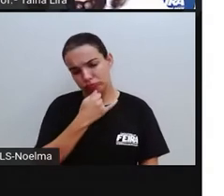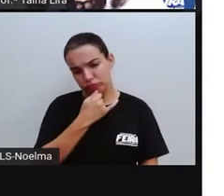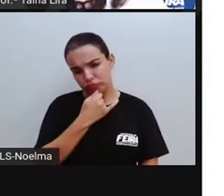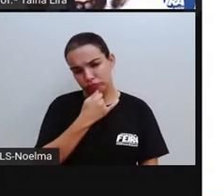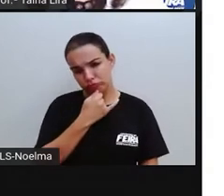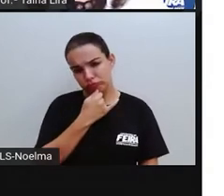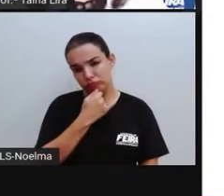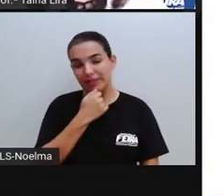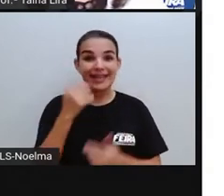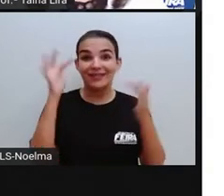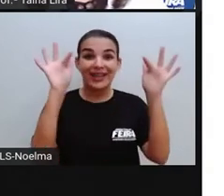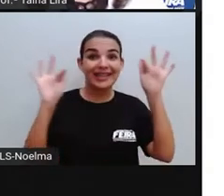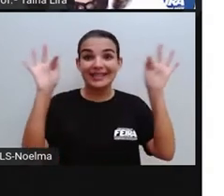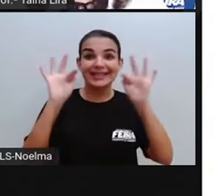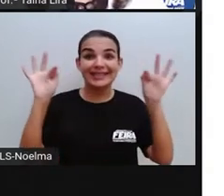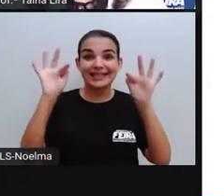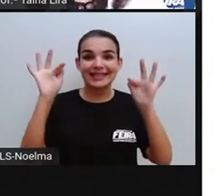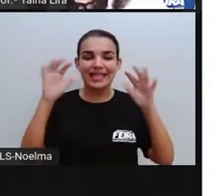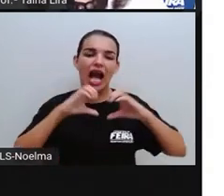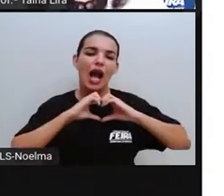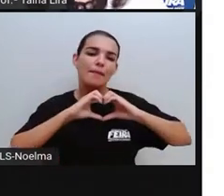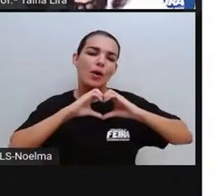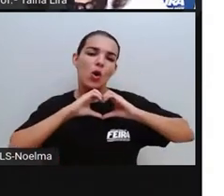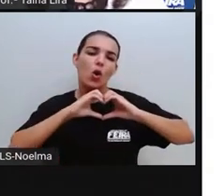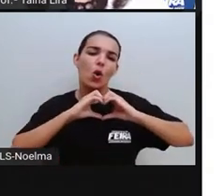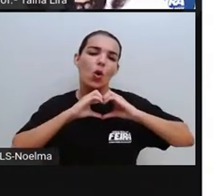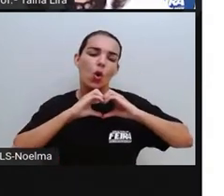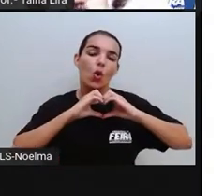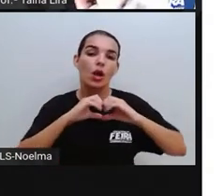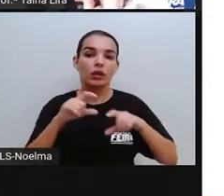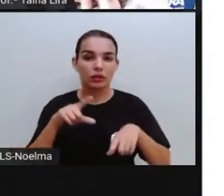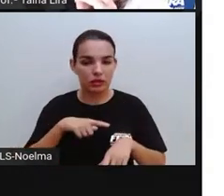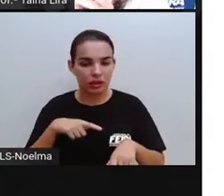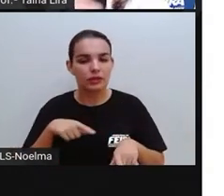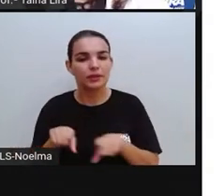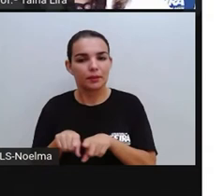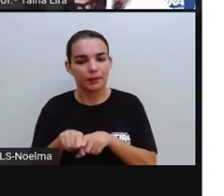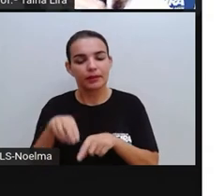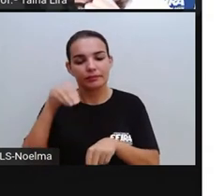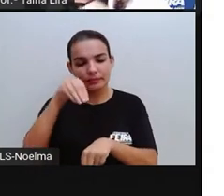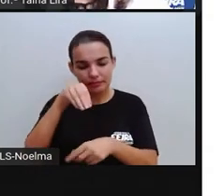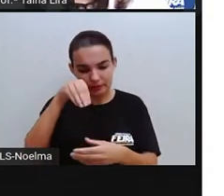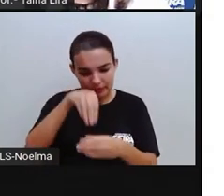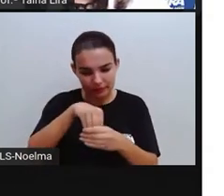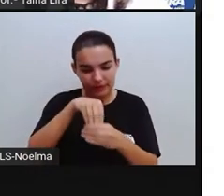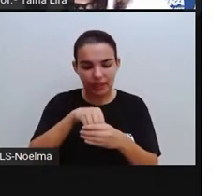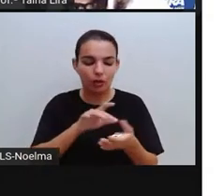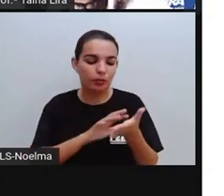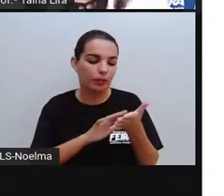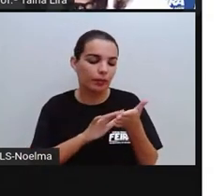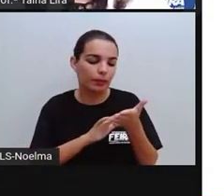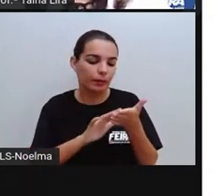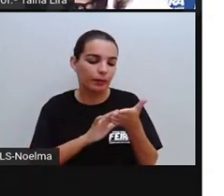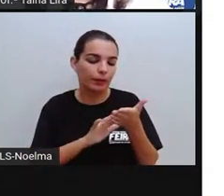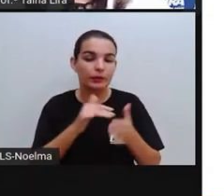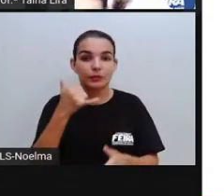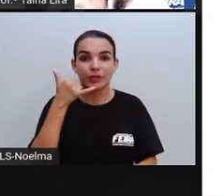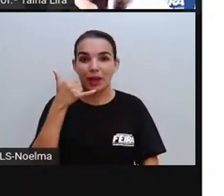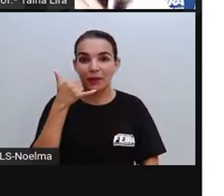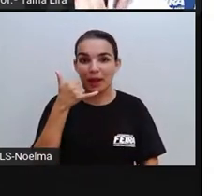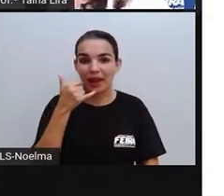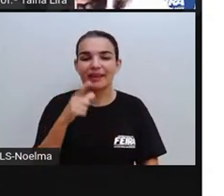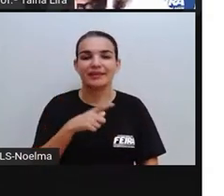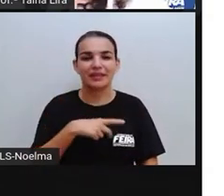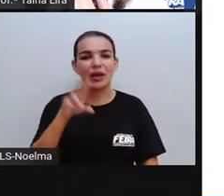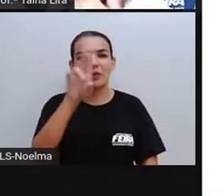mas elas também estão presentes aí no próprio teclado do celular, muitas vezes, e